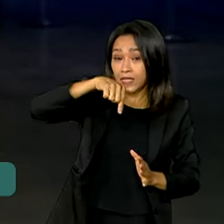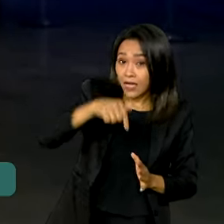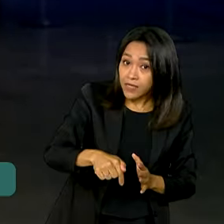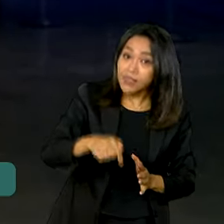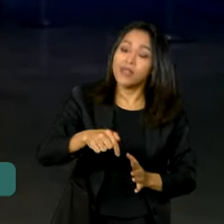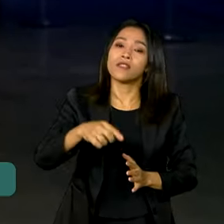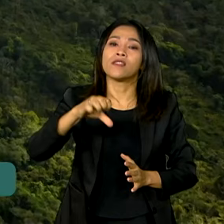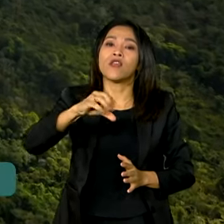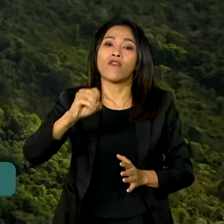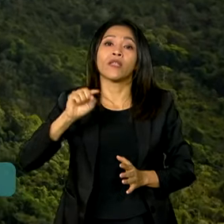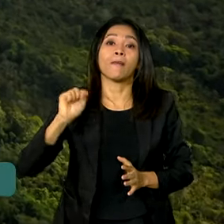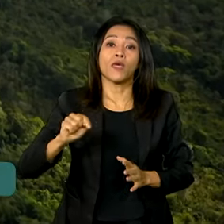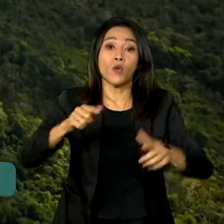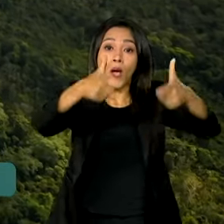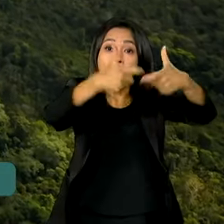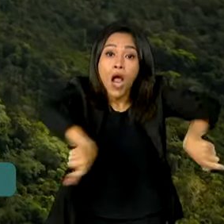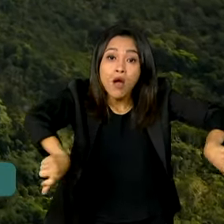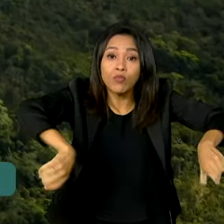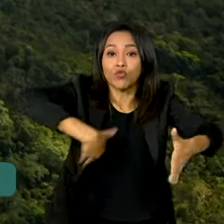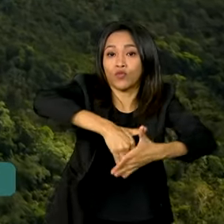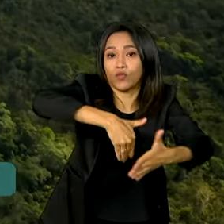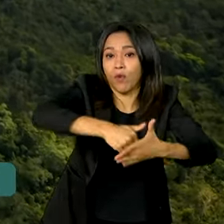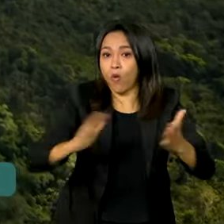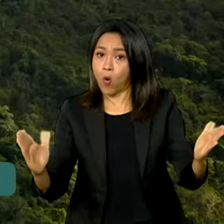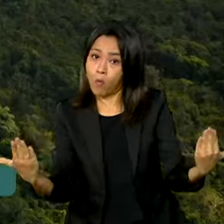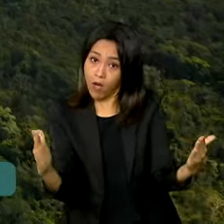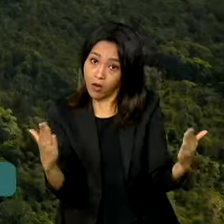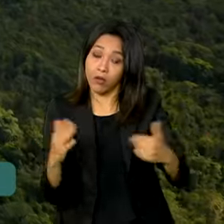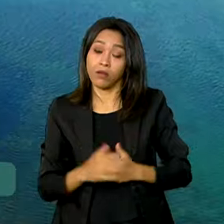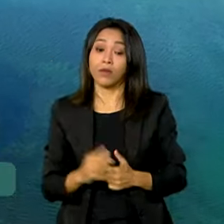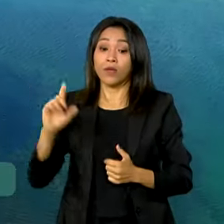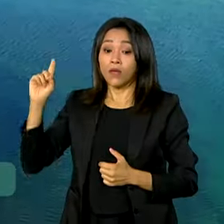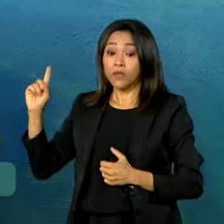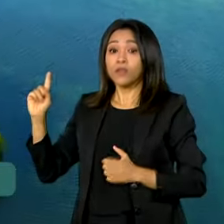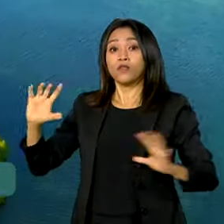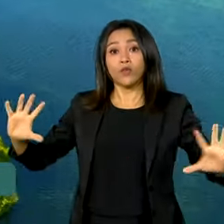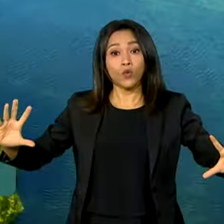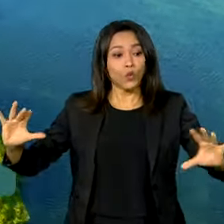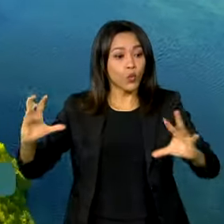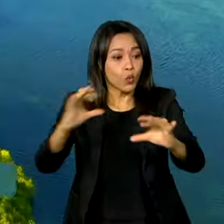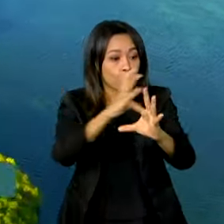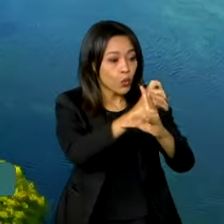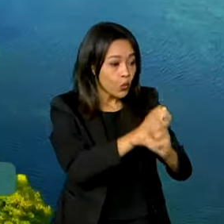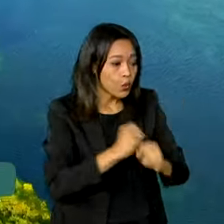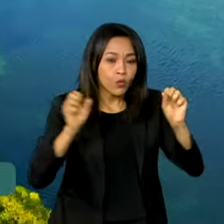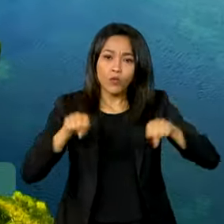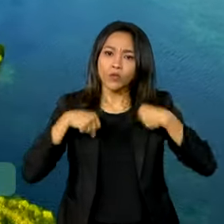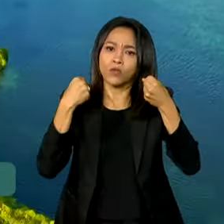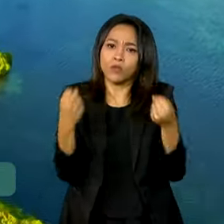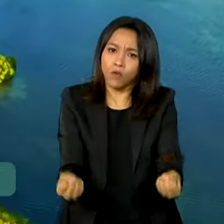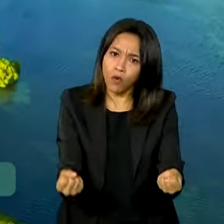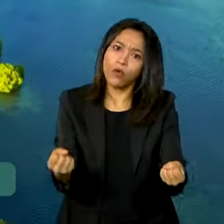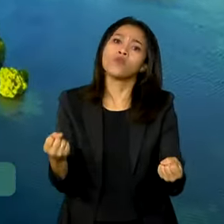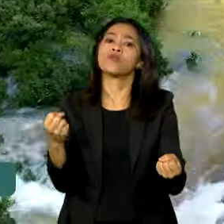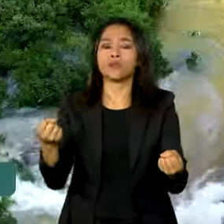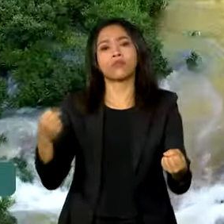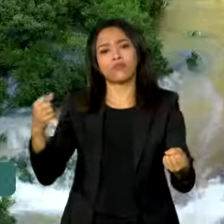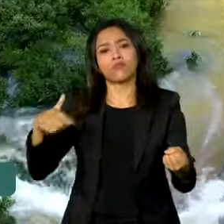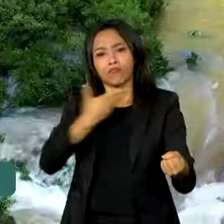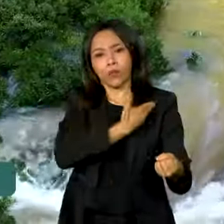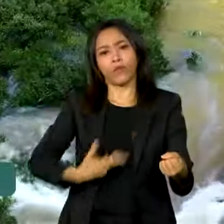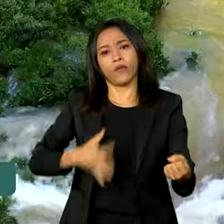campos de futebol. Os resultados são fruto de um conjunto de esforços colocados em prática pelo governo federal.